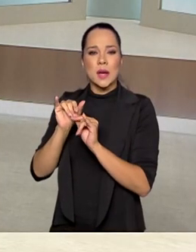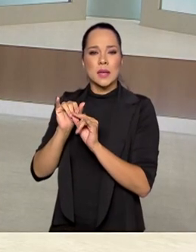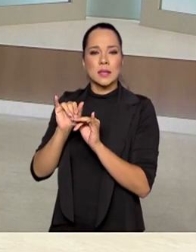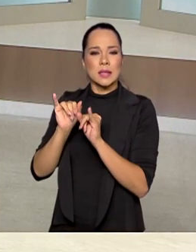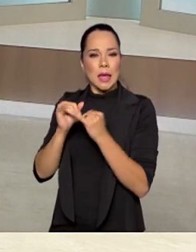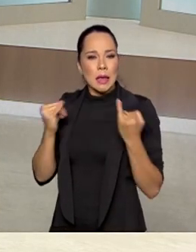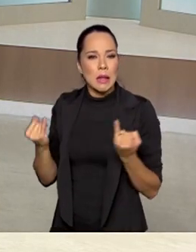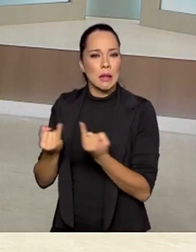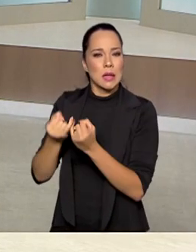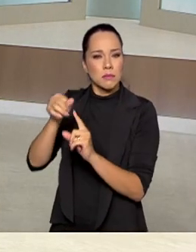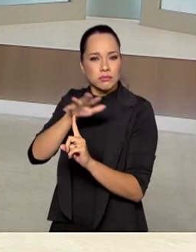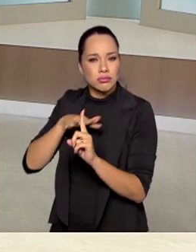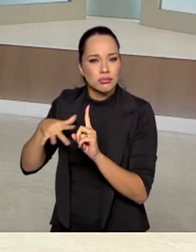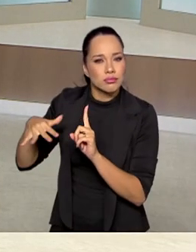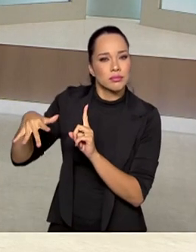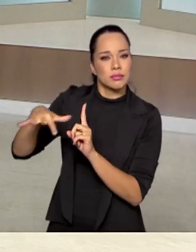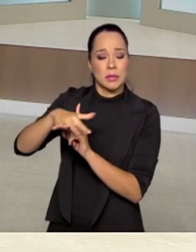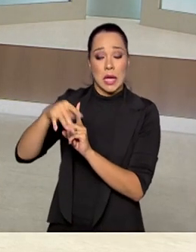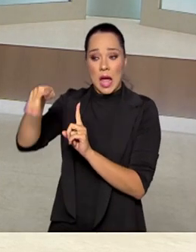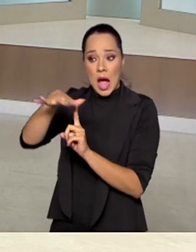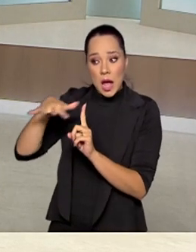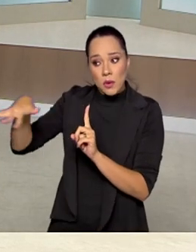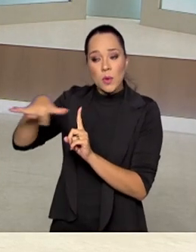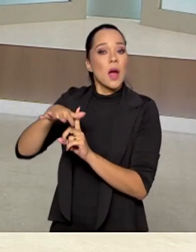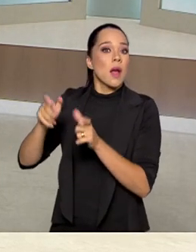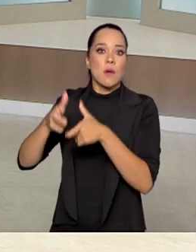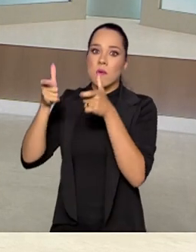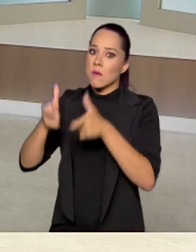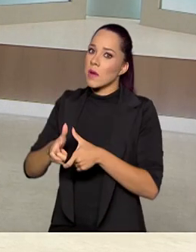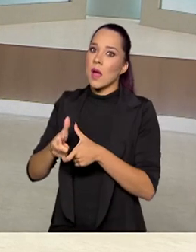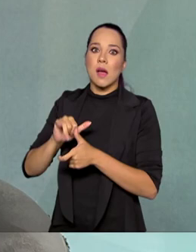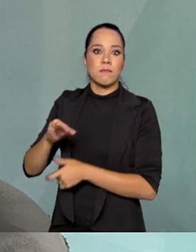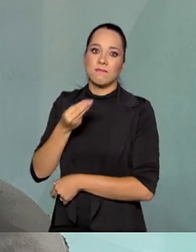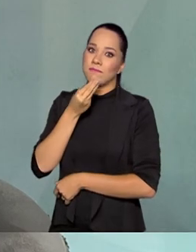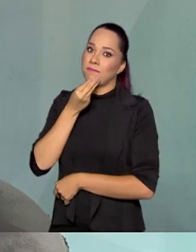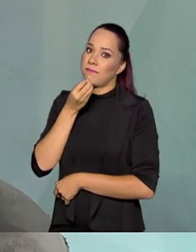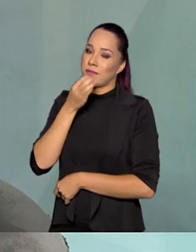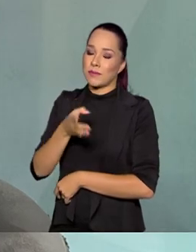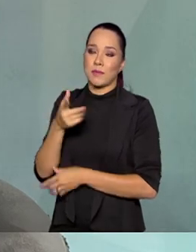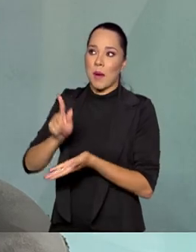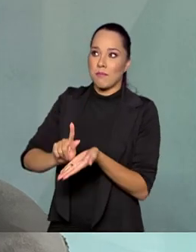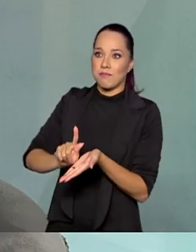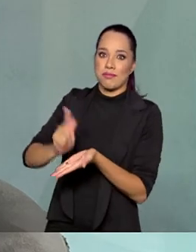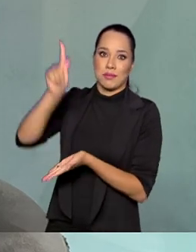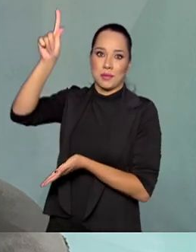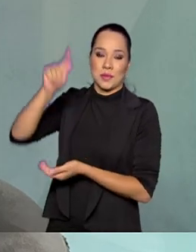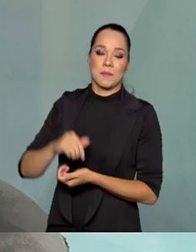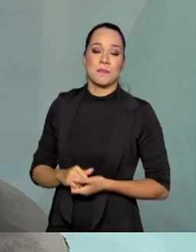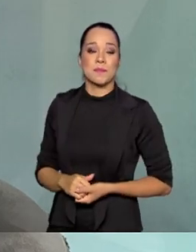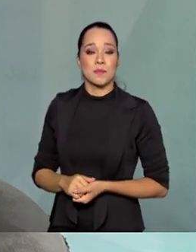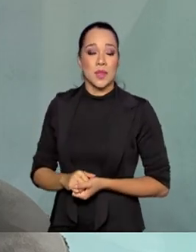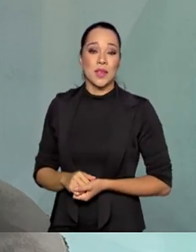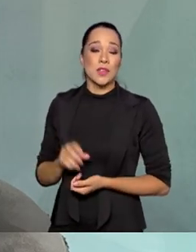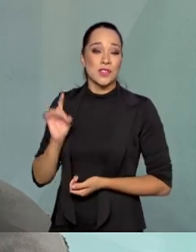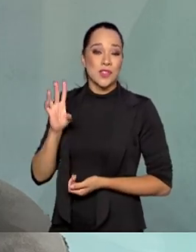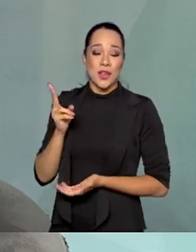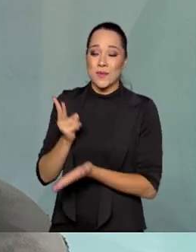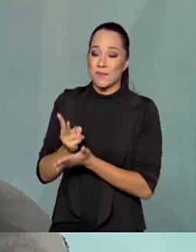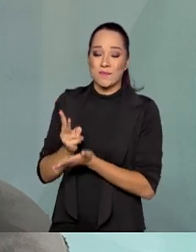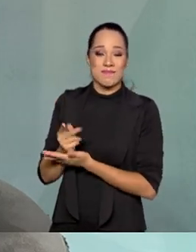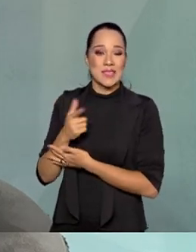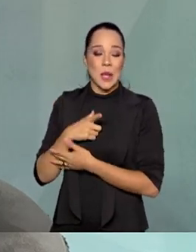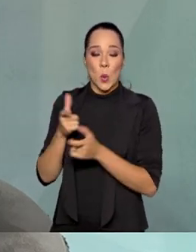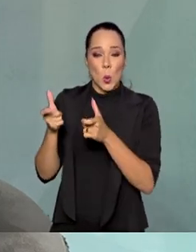a configuração geográfica ali, ali é realmente um local muito favorável para um centro de lançamento. Só que apesar de estar, assim,